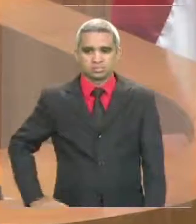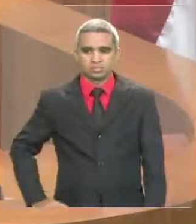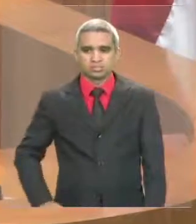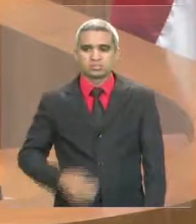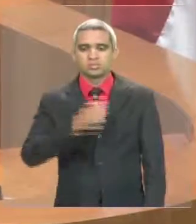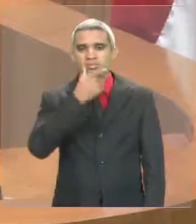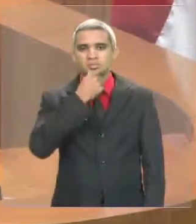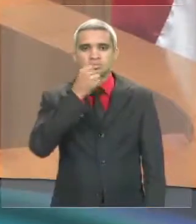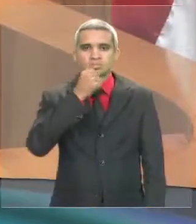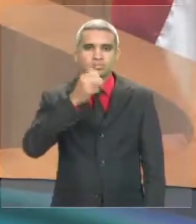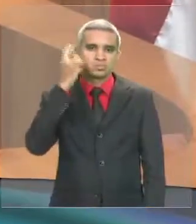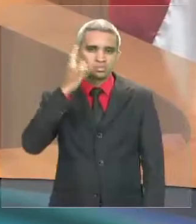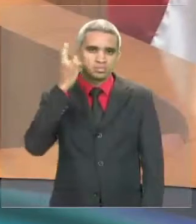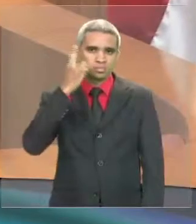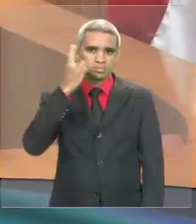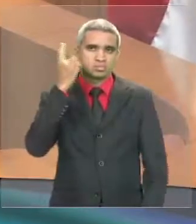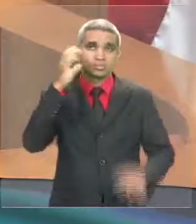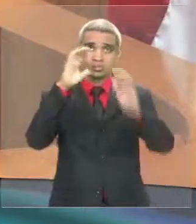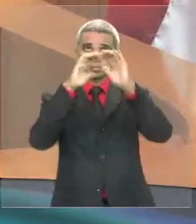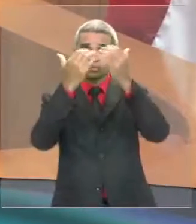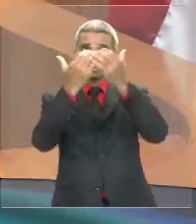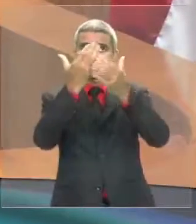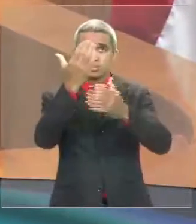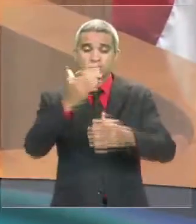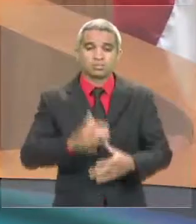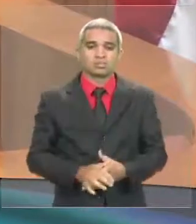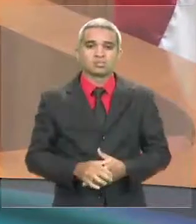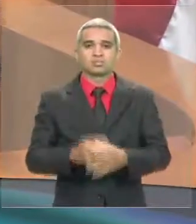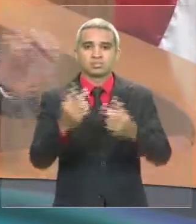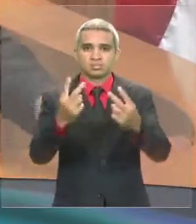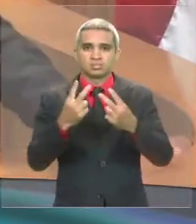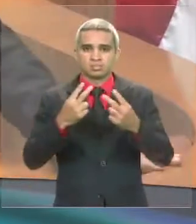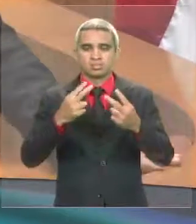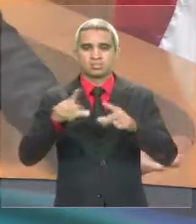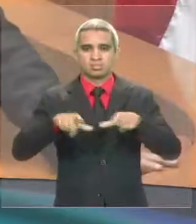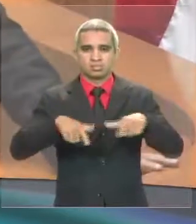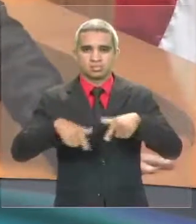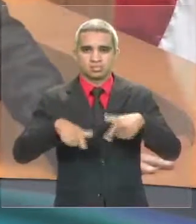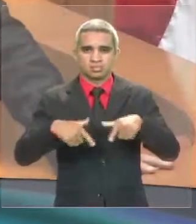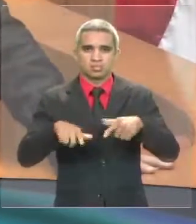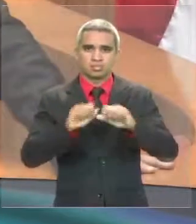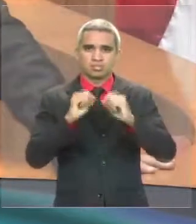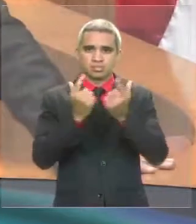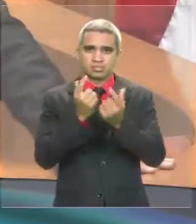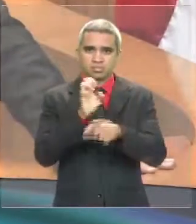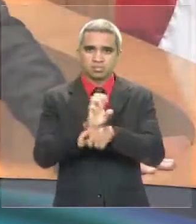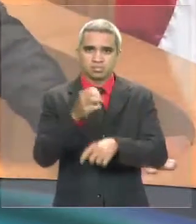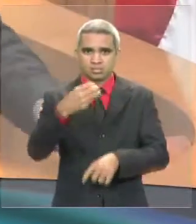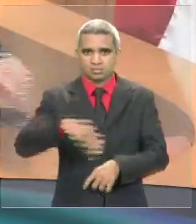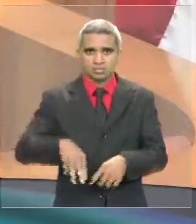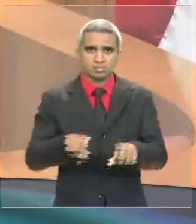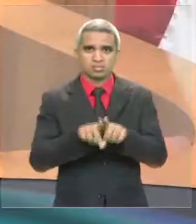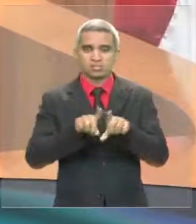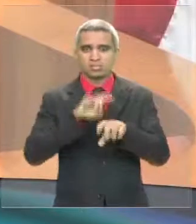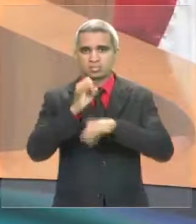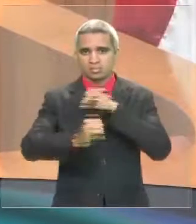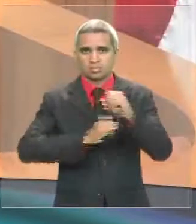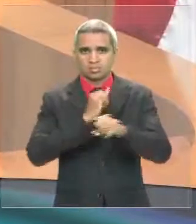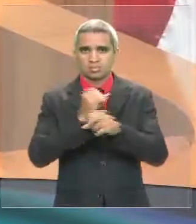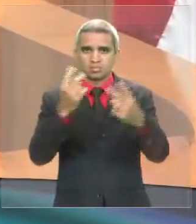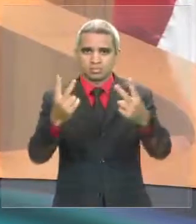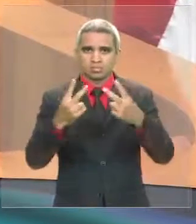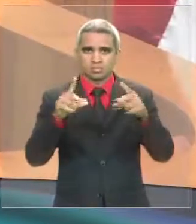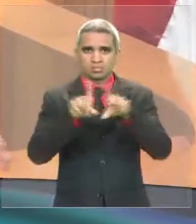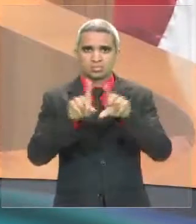senhoras e senhores deputados, galeria, imprensa que acompanha o nosso trabalho na Assembleia Legislativa do Estado do Maranhão, internautas, telespectadores que nos acompanham através da TV